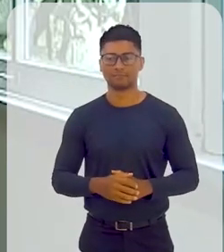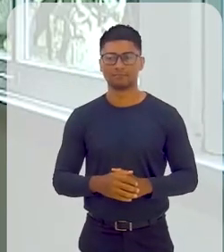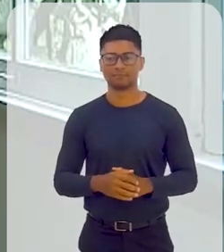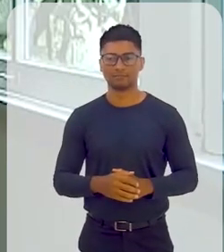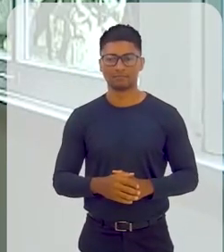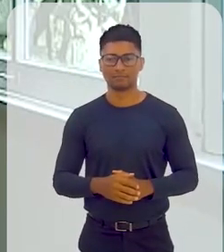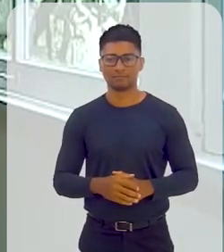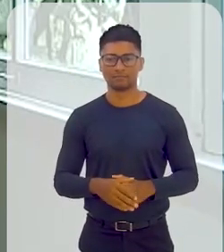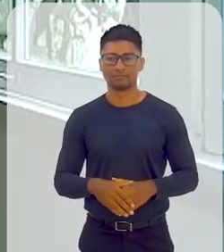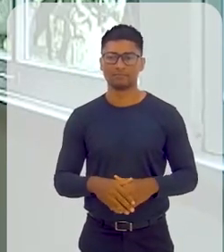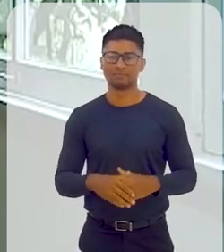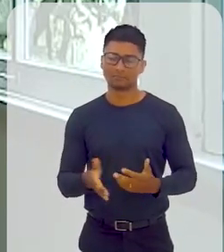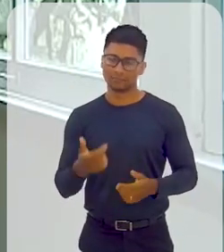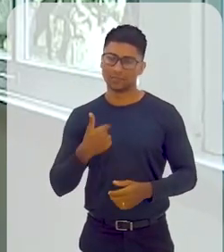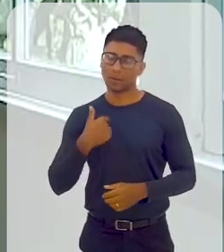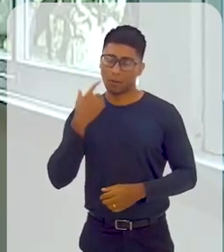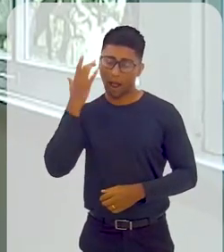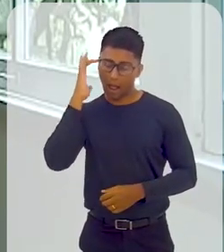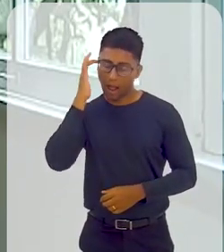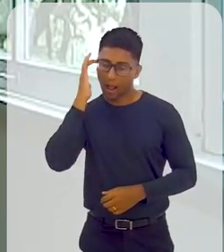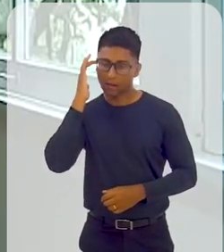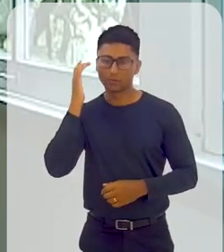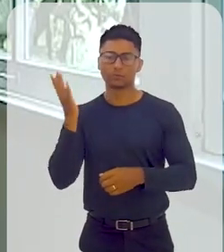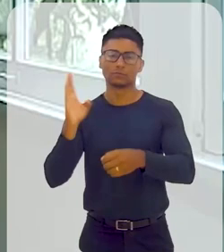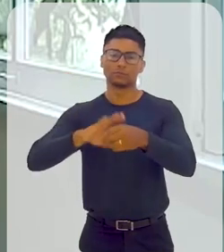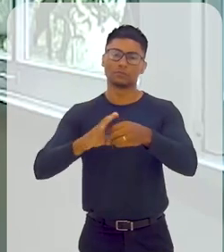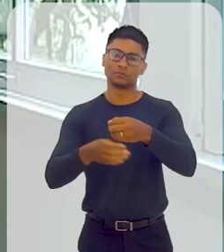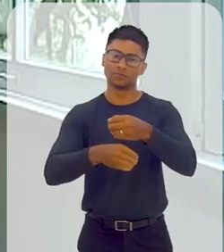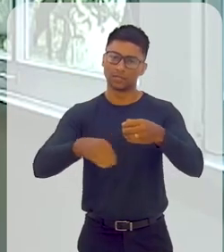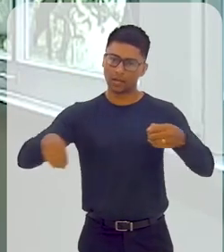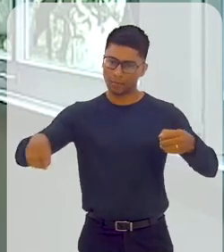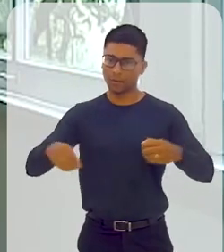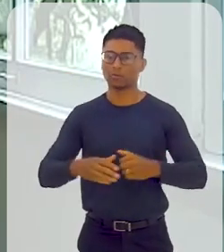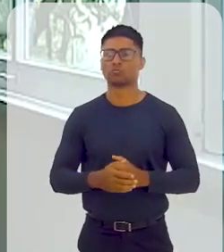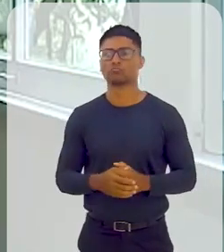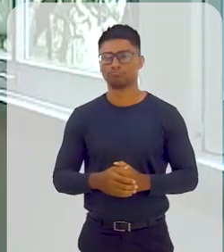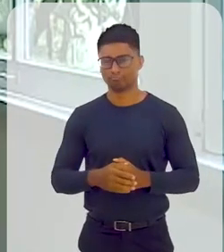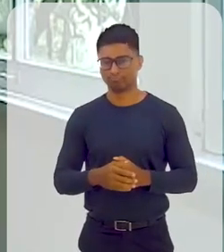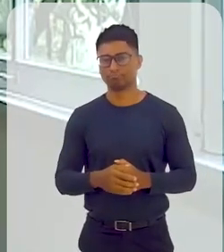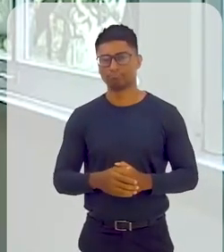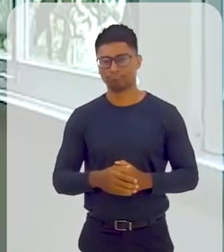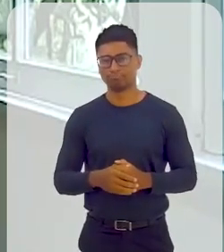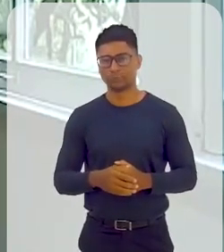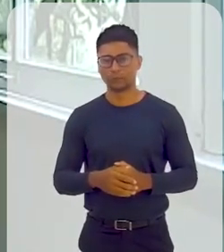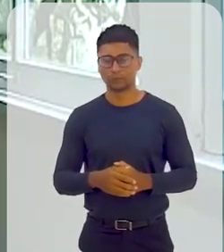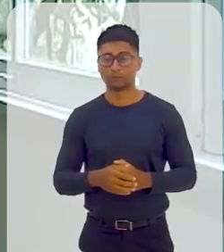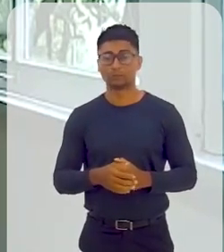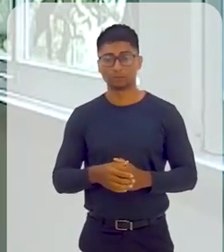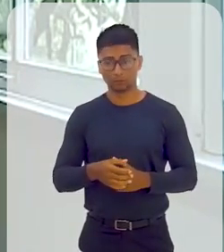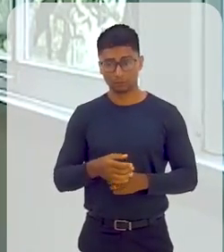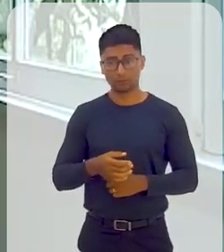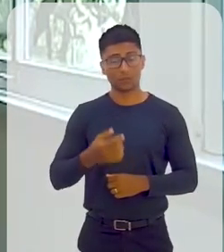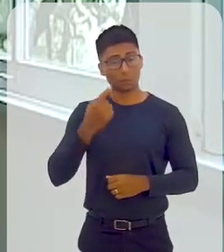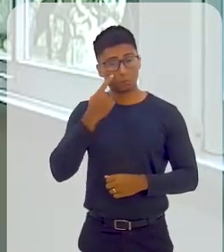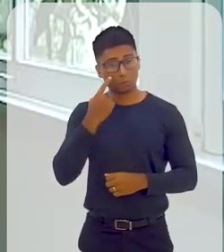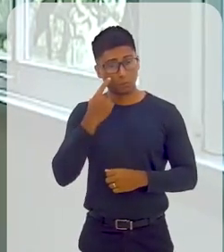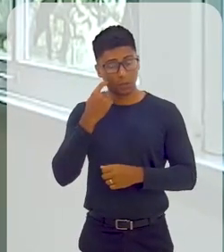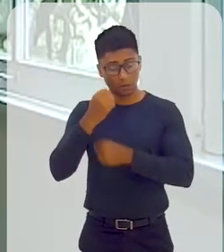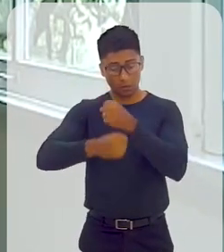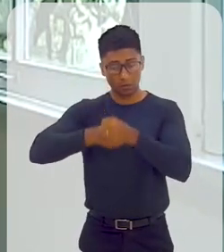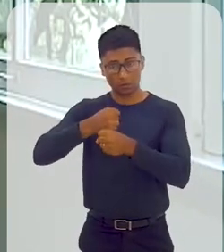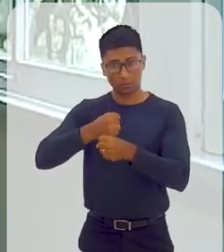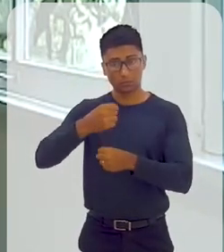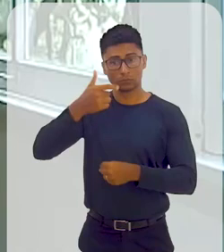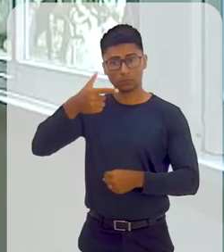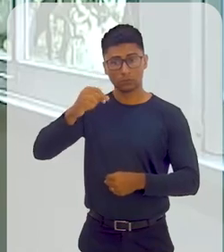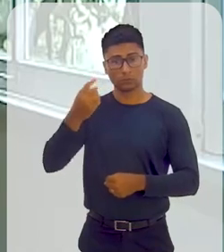Então, eu vejo essa parte do saneamento, e, assim como uma das coisas, se a conseguisse chegar